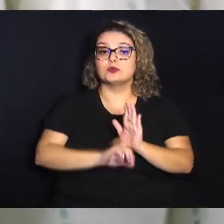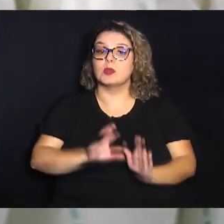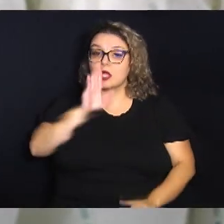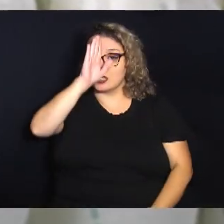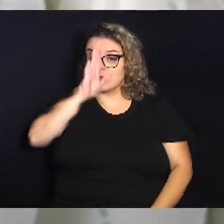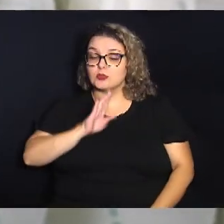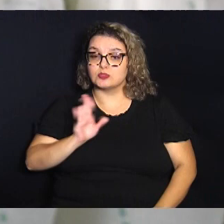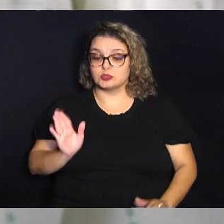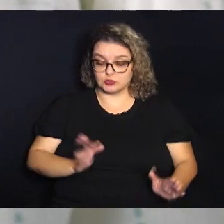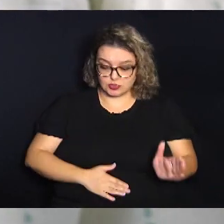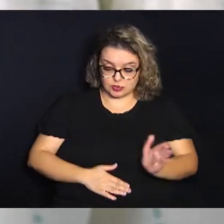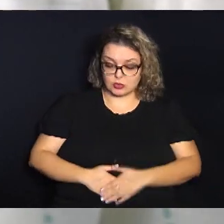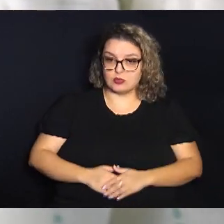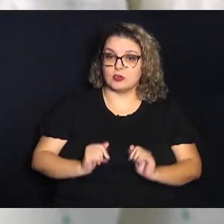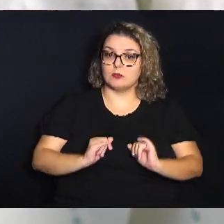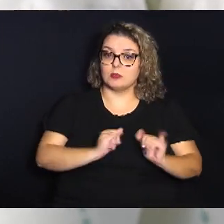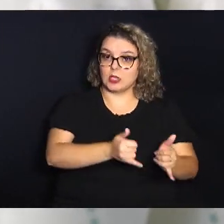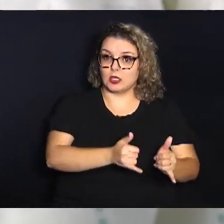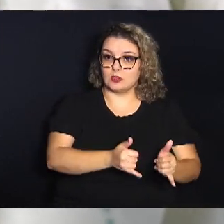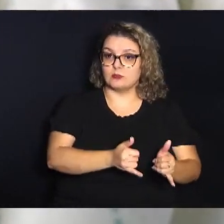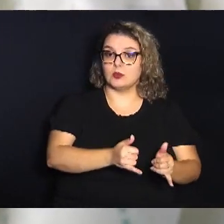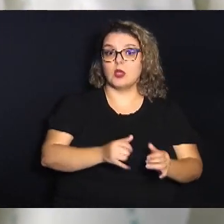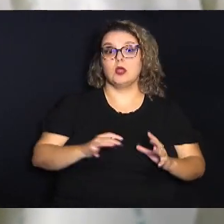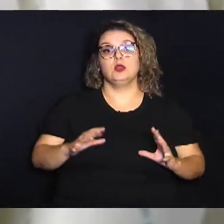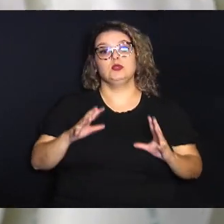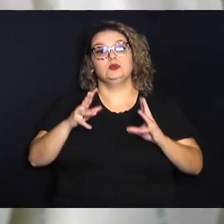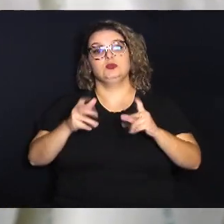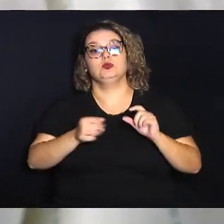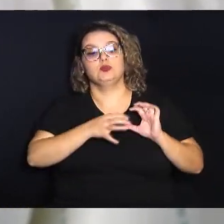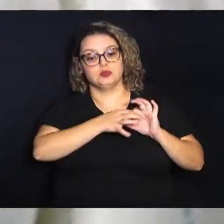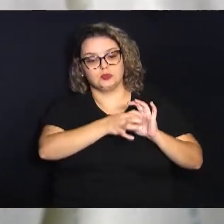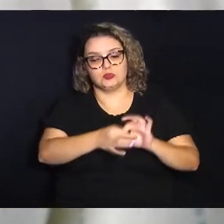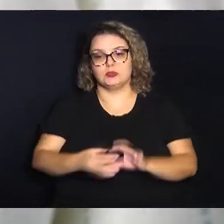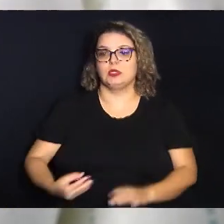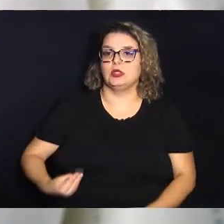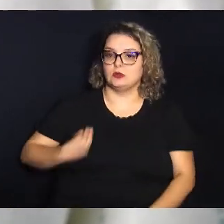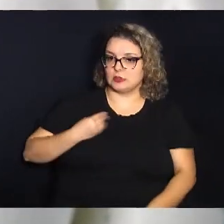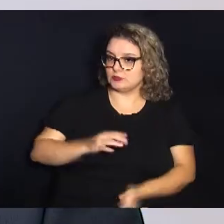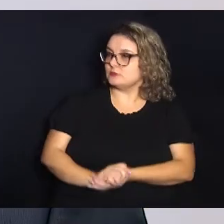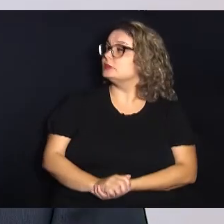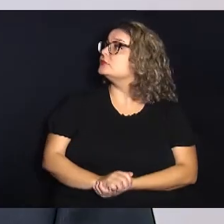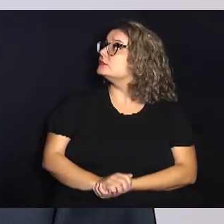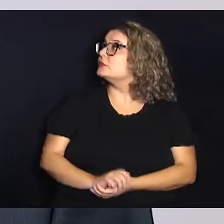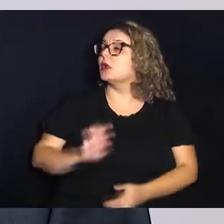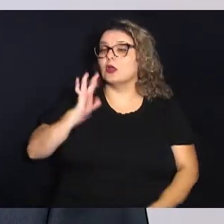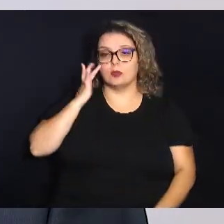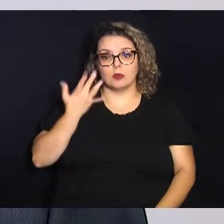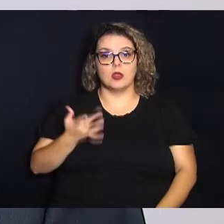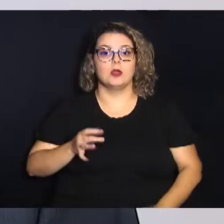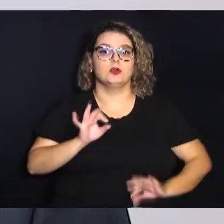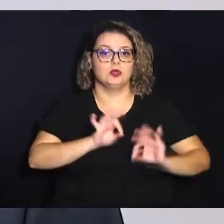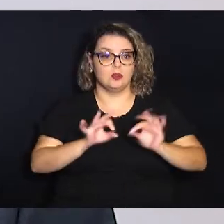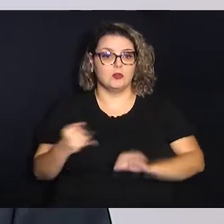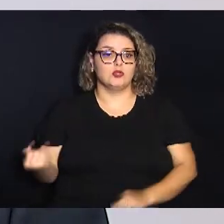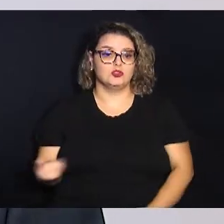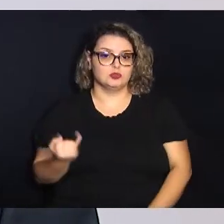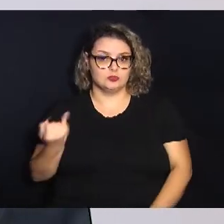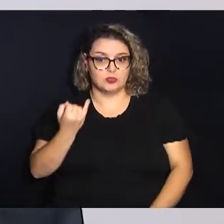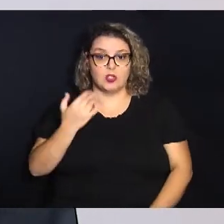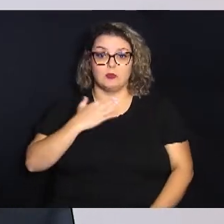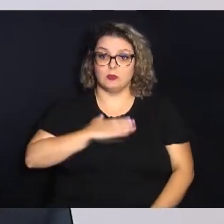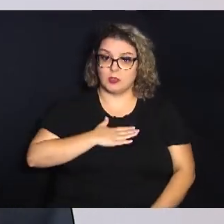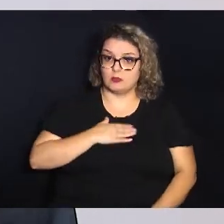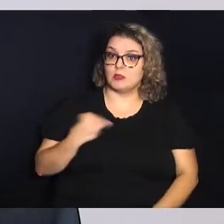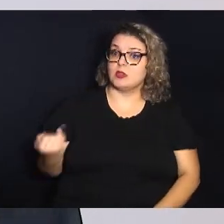recebimento gratuito de fraudas descartáveis em todo o ciclo da vida Eu acho que o projeto já era de grande